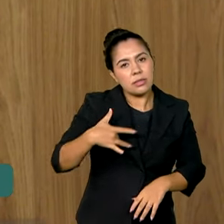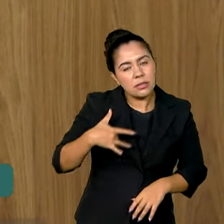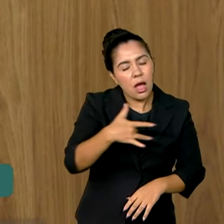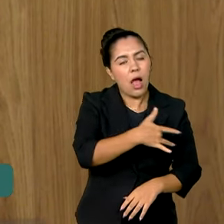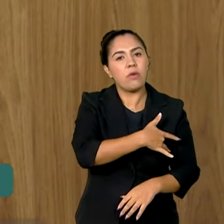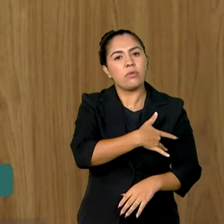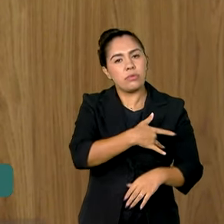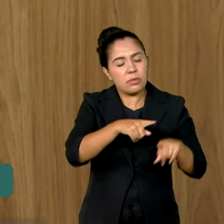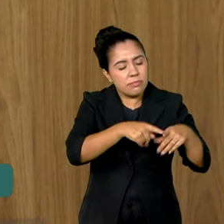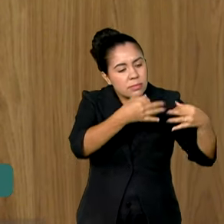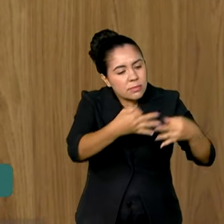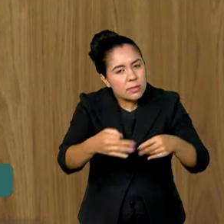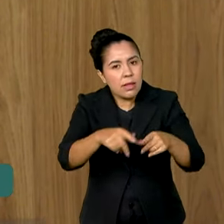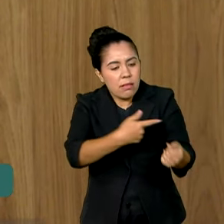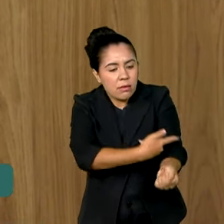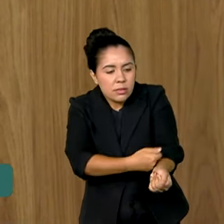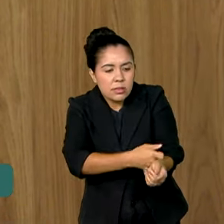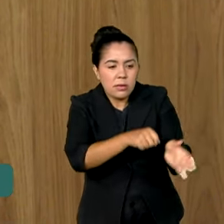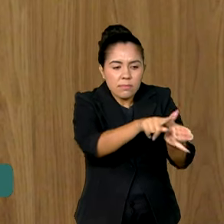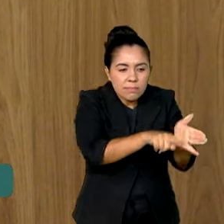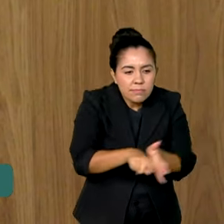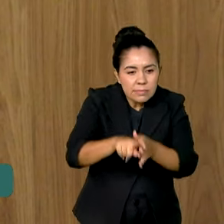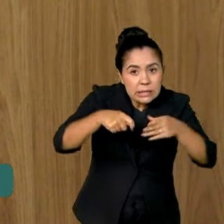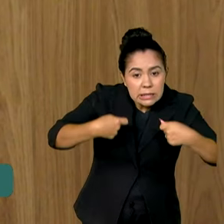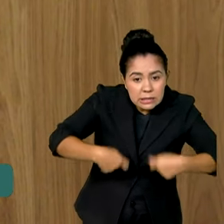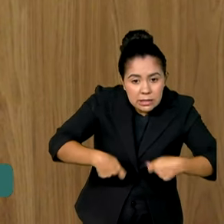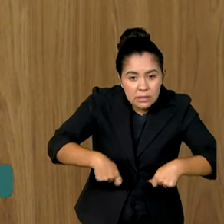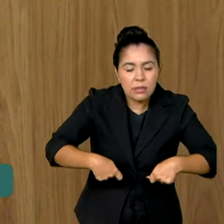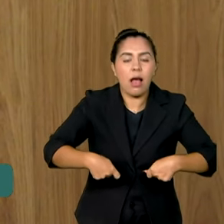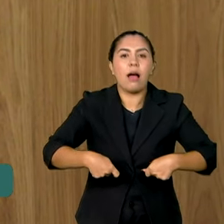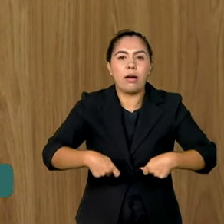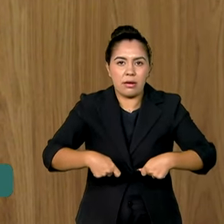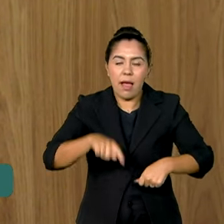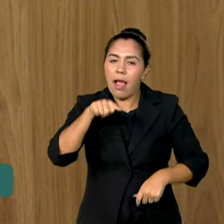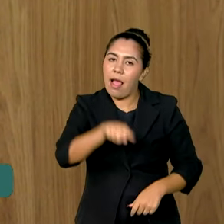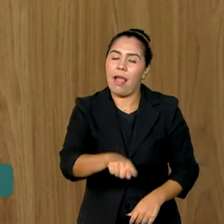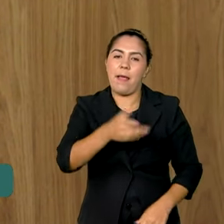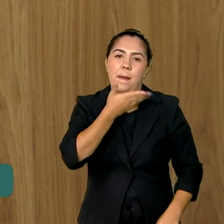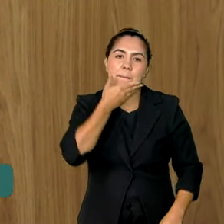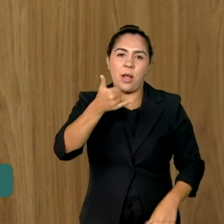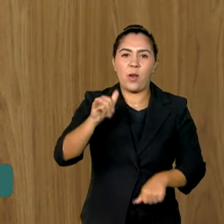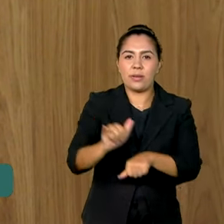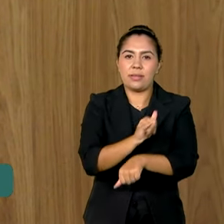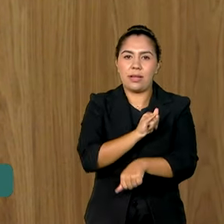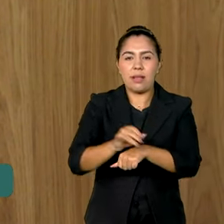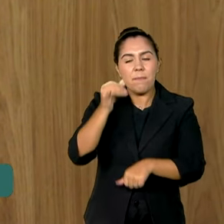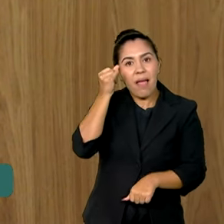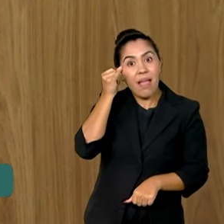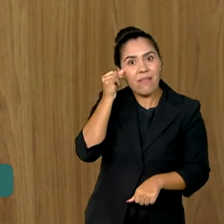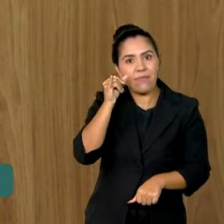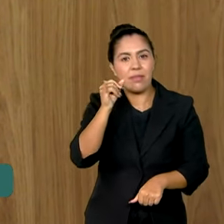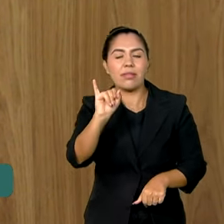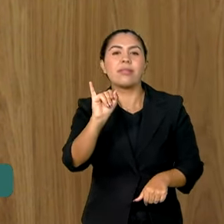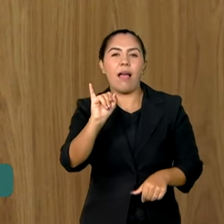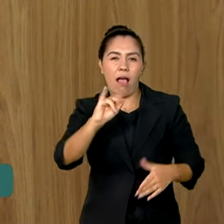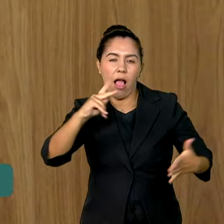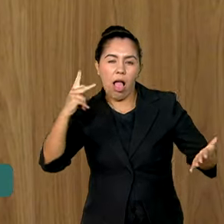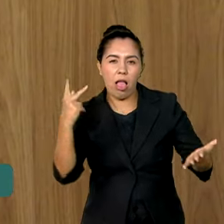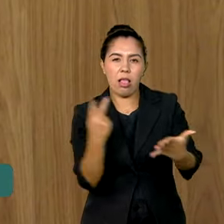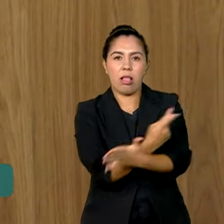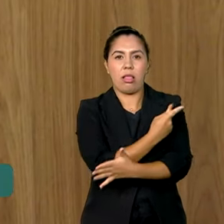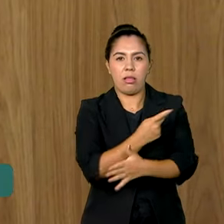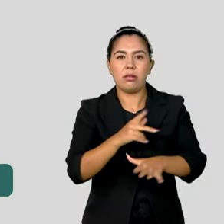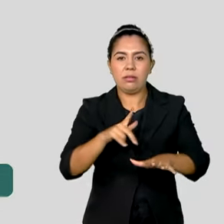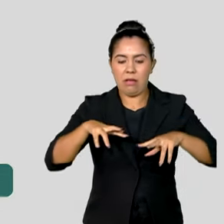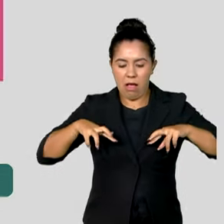todos os exames necessários. Essa é a melhor maneira de prevenir esses dois